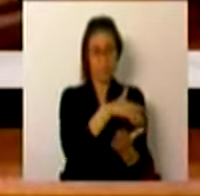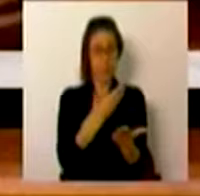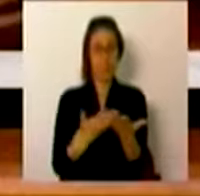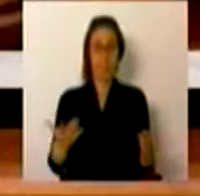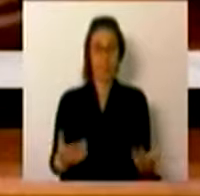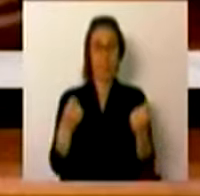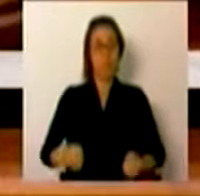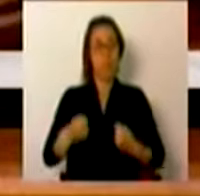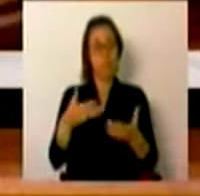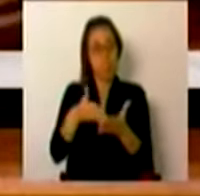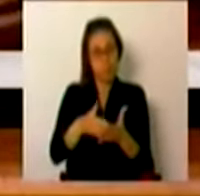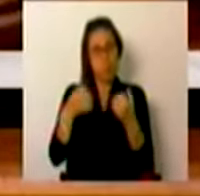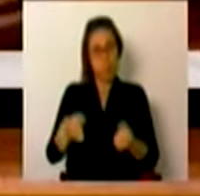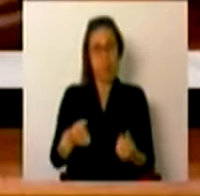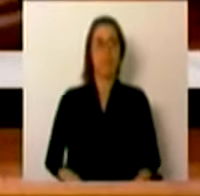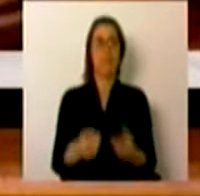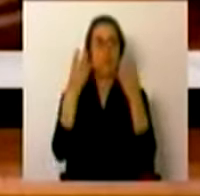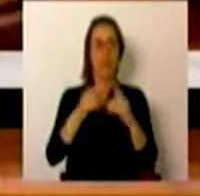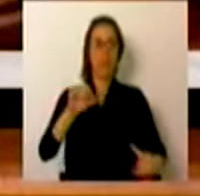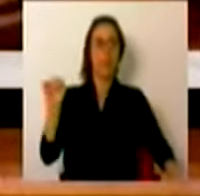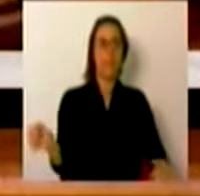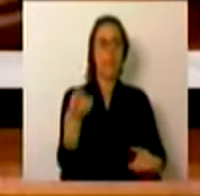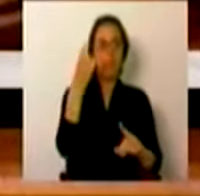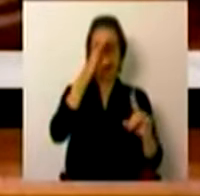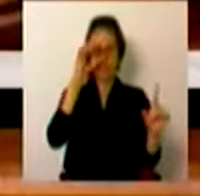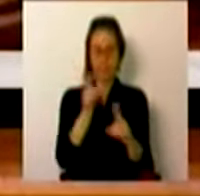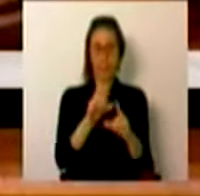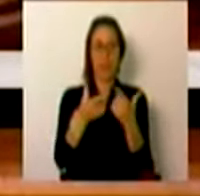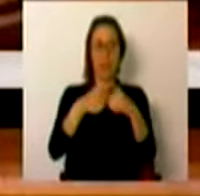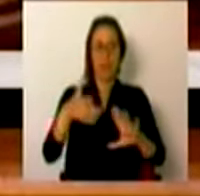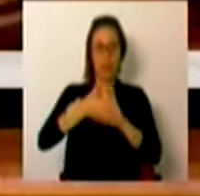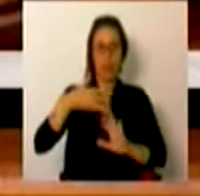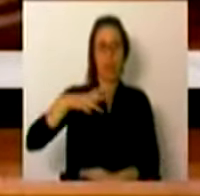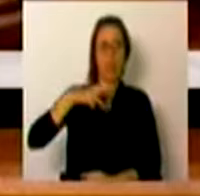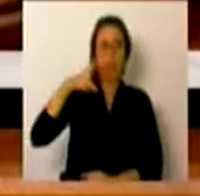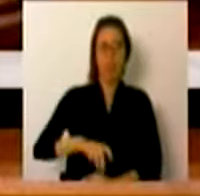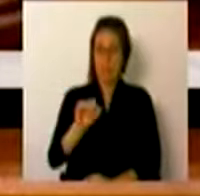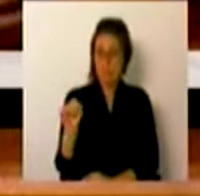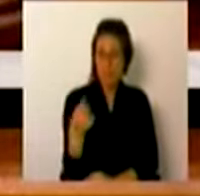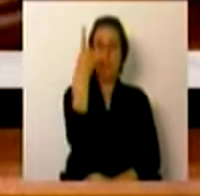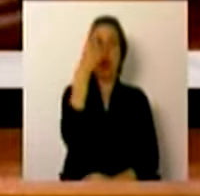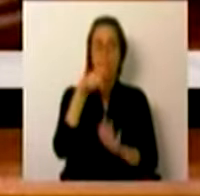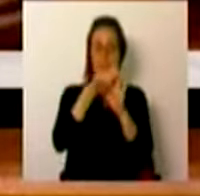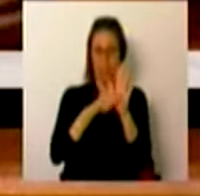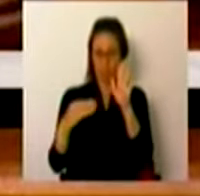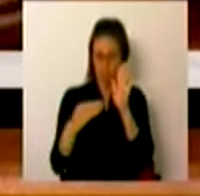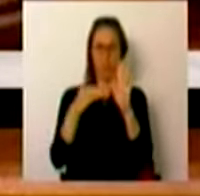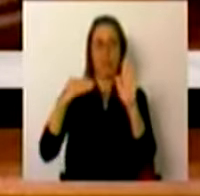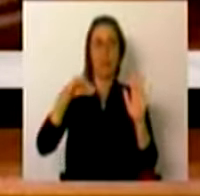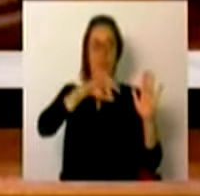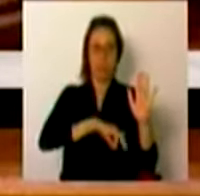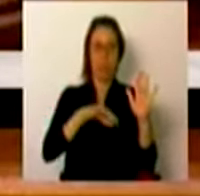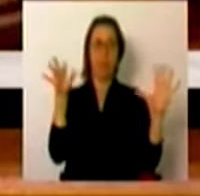lhes estava completamente vedada. Pela primeira vez, os docentes de língua gestual portuguesa veem o seu estatuto profissional